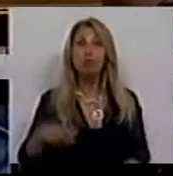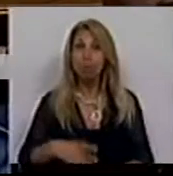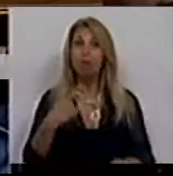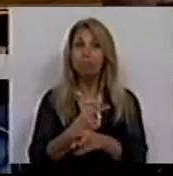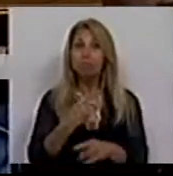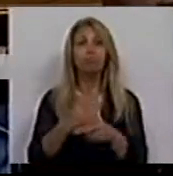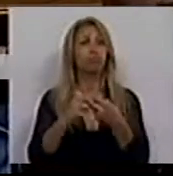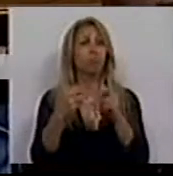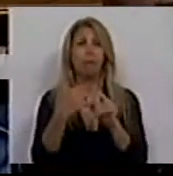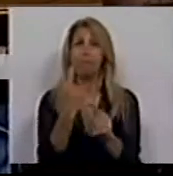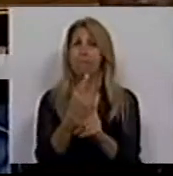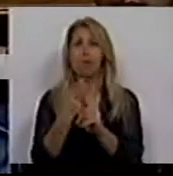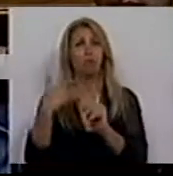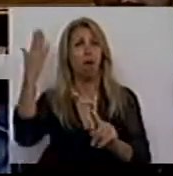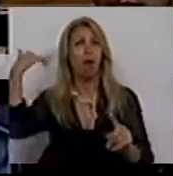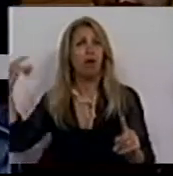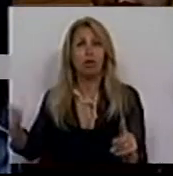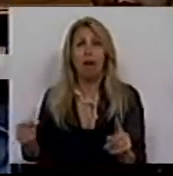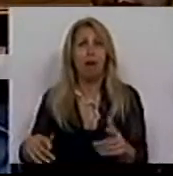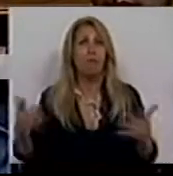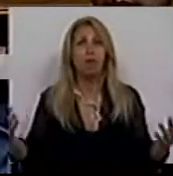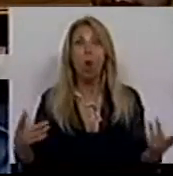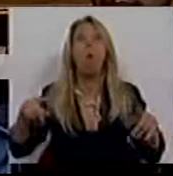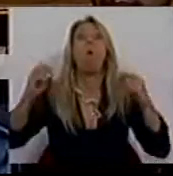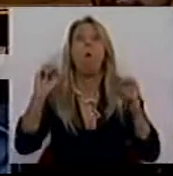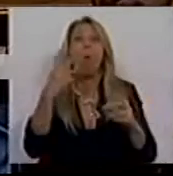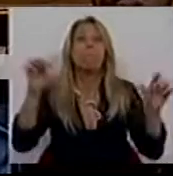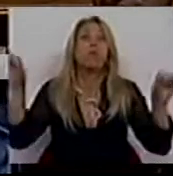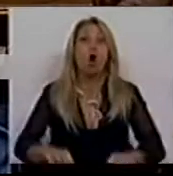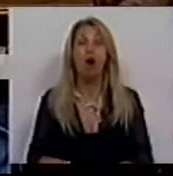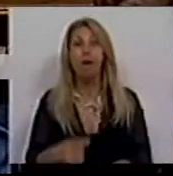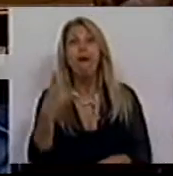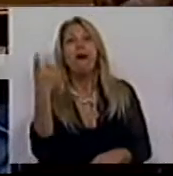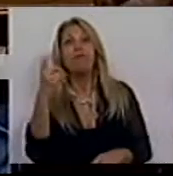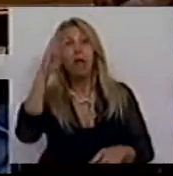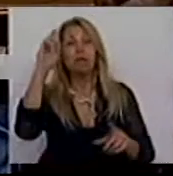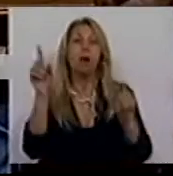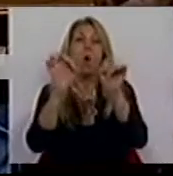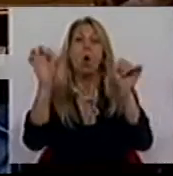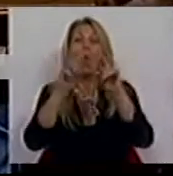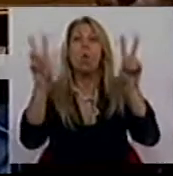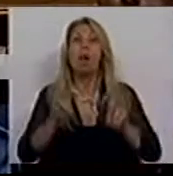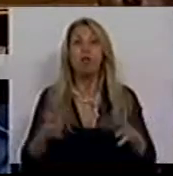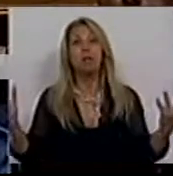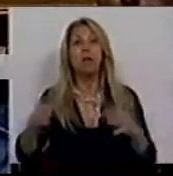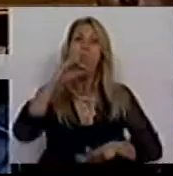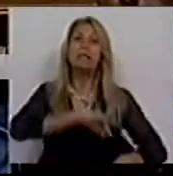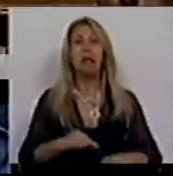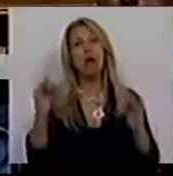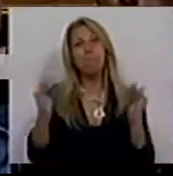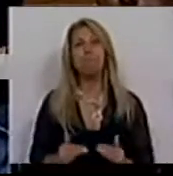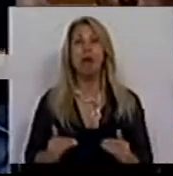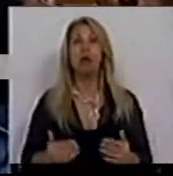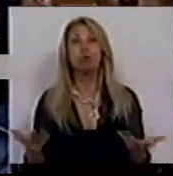exatamente com os mesmos problemas que tinha, ou piores, que tinha antes. Falta de qualificações, menos salários. Faça isto,